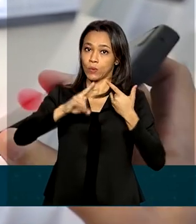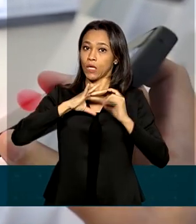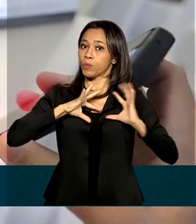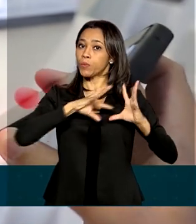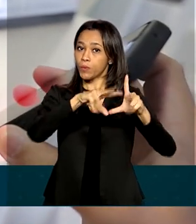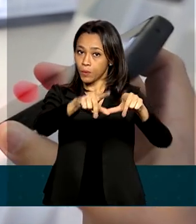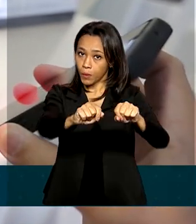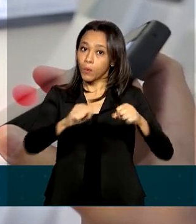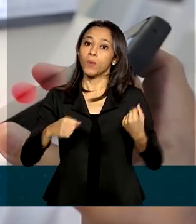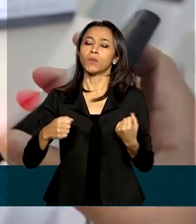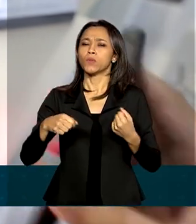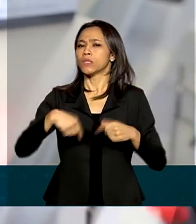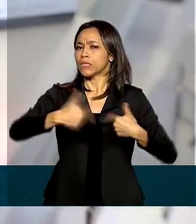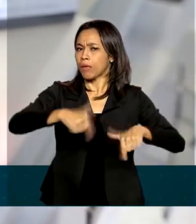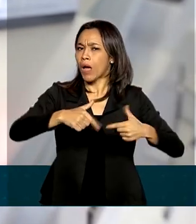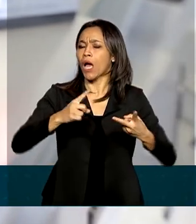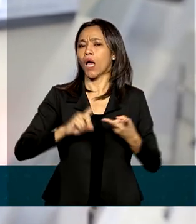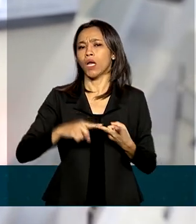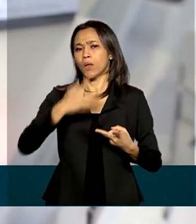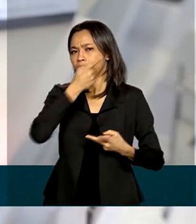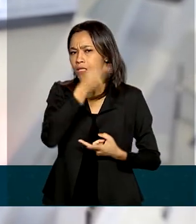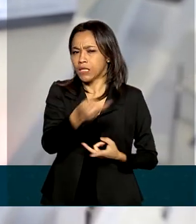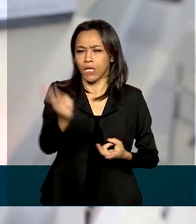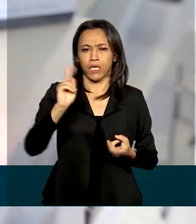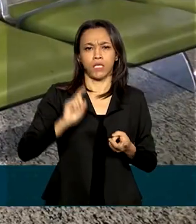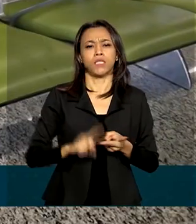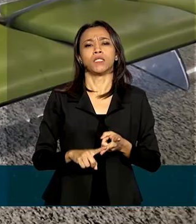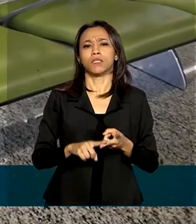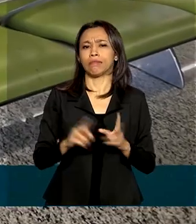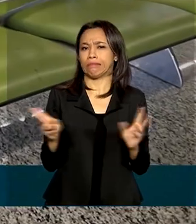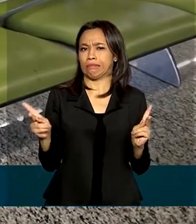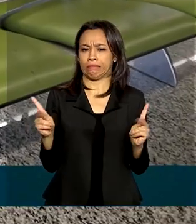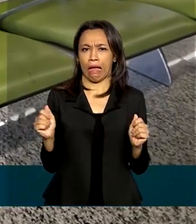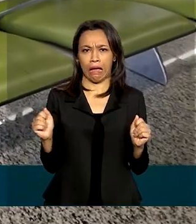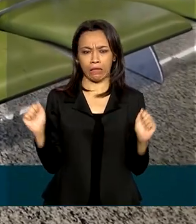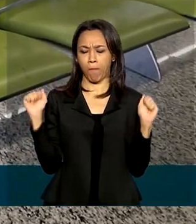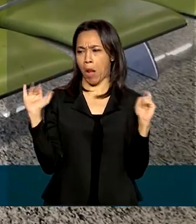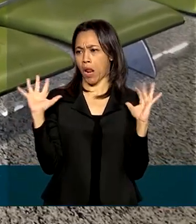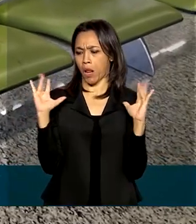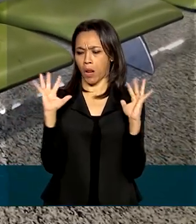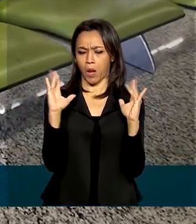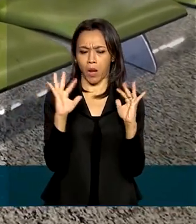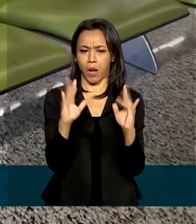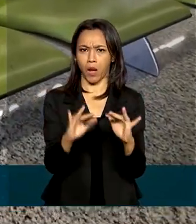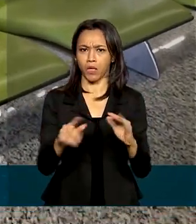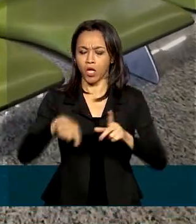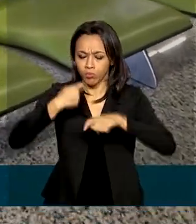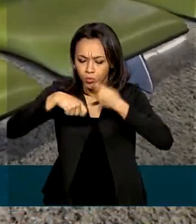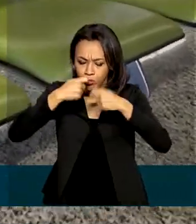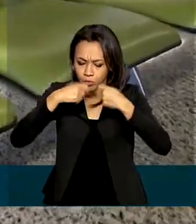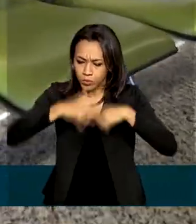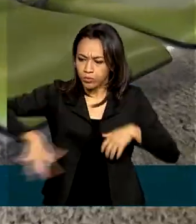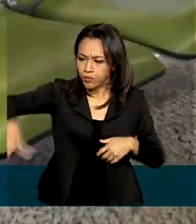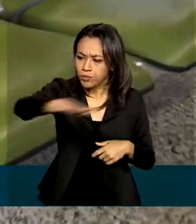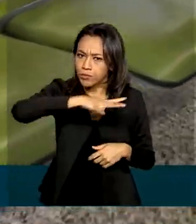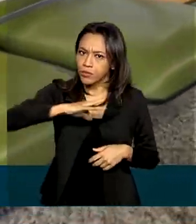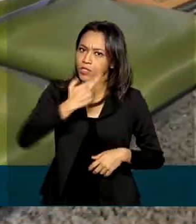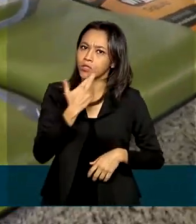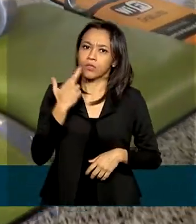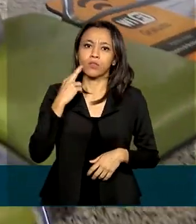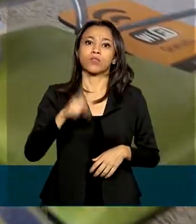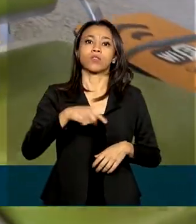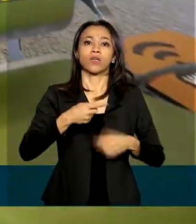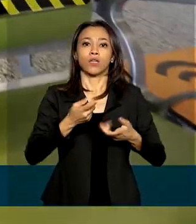trabalhadores, passageiros e visitantes. Nada de aglomerações nas praças de alimentação, nos check-ins,